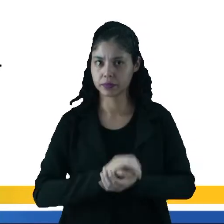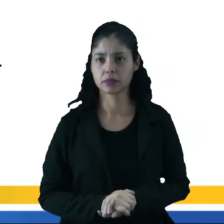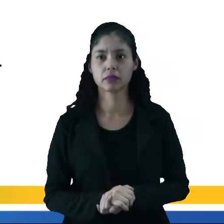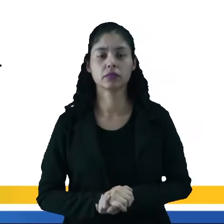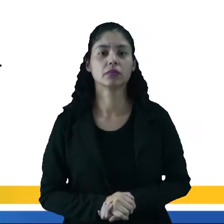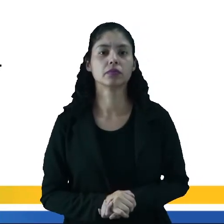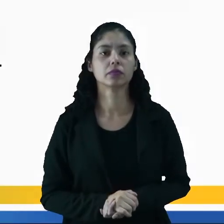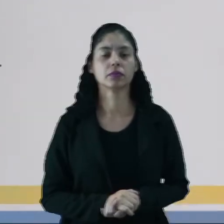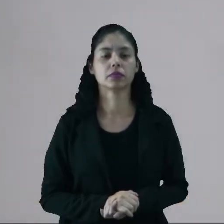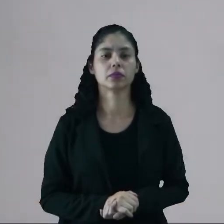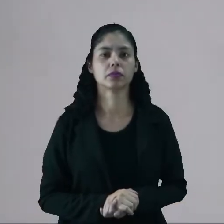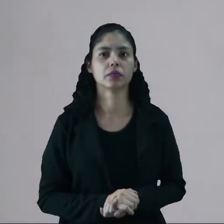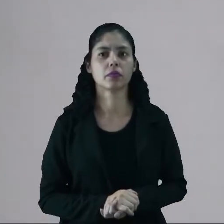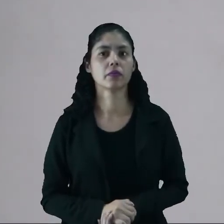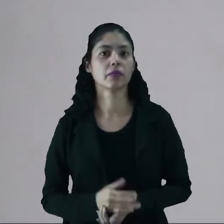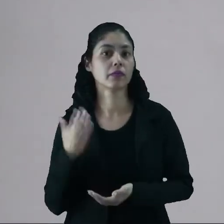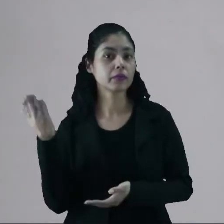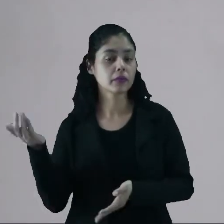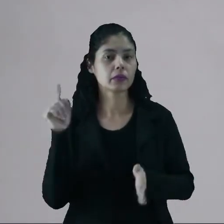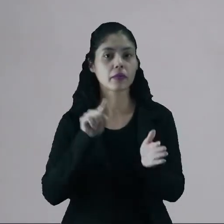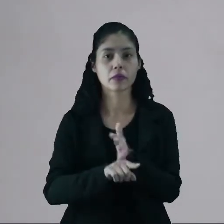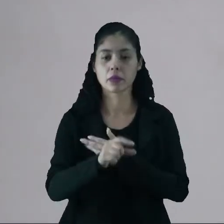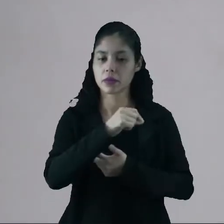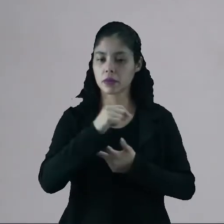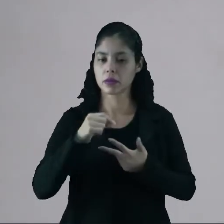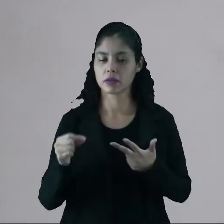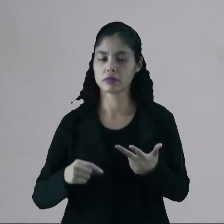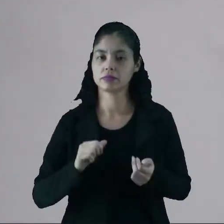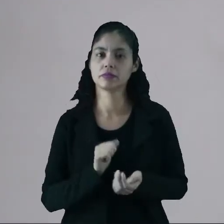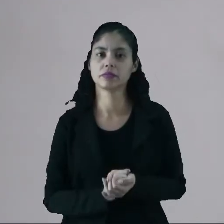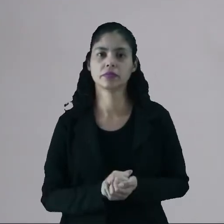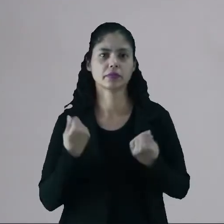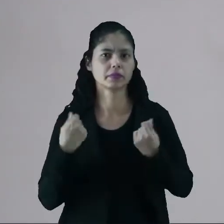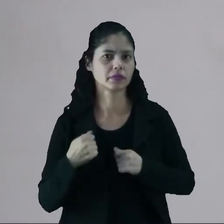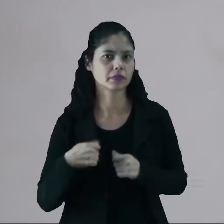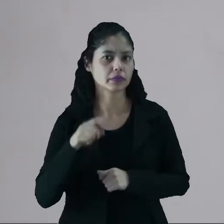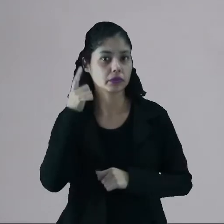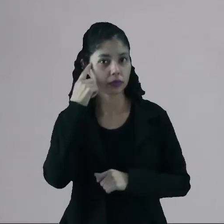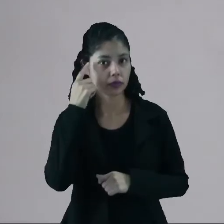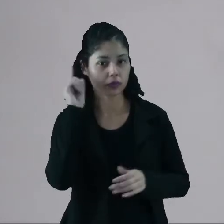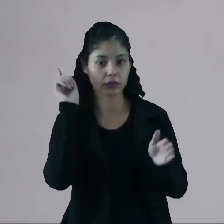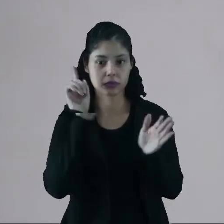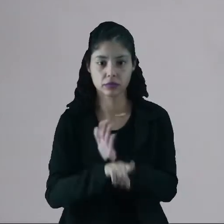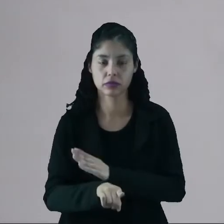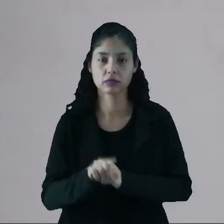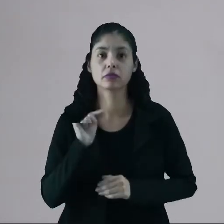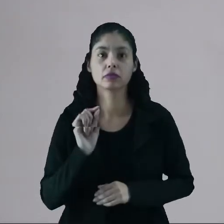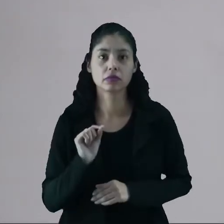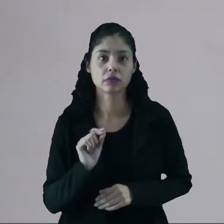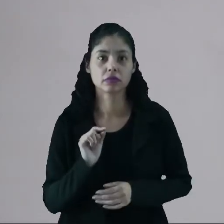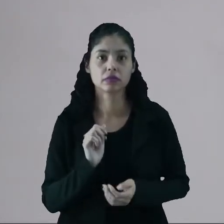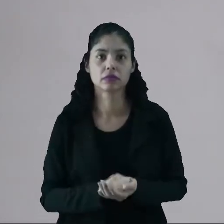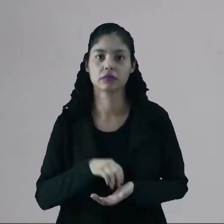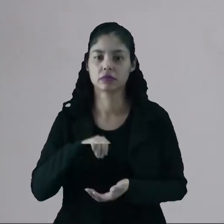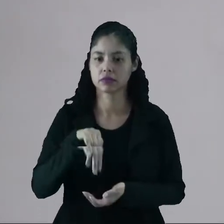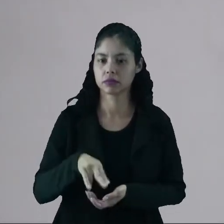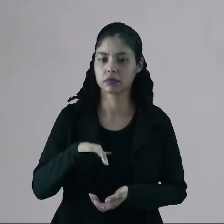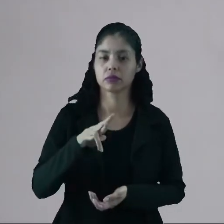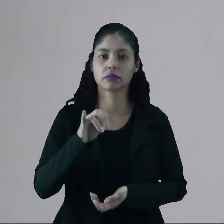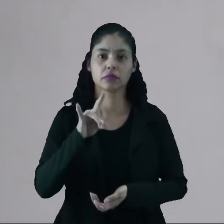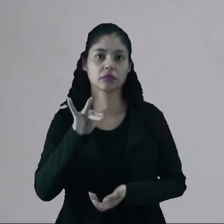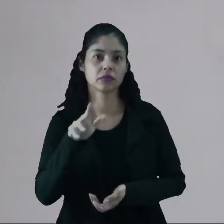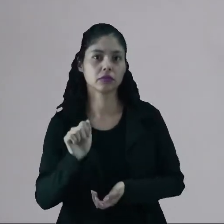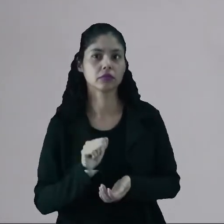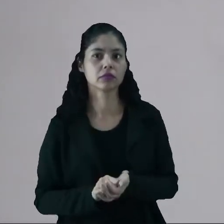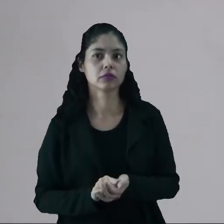Gente, nessa questão de Enem, você tem que pensar no que ele está perguntando. Ele está perguntando sobre a metalinguagem.